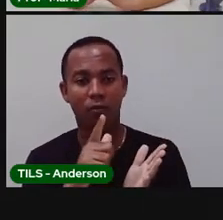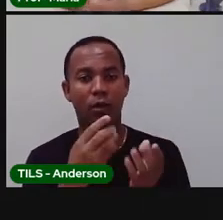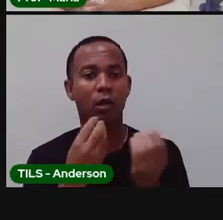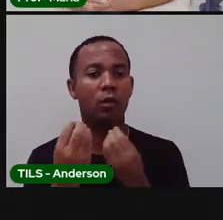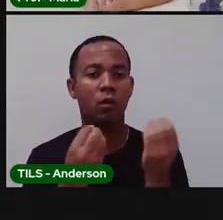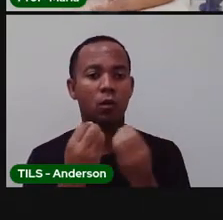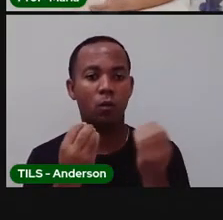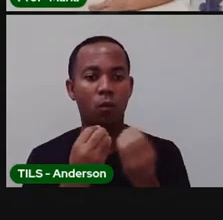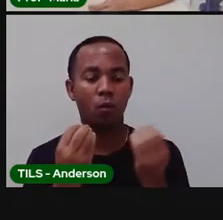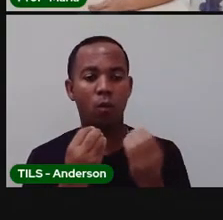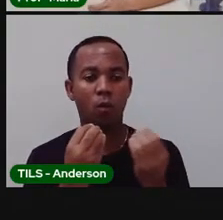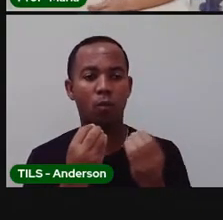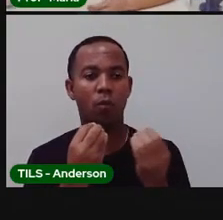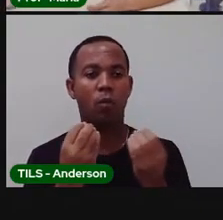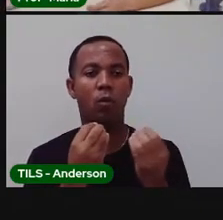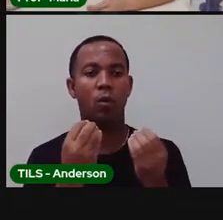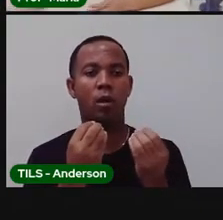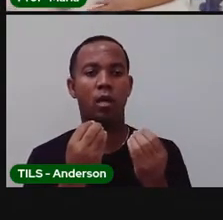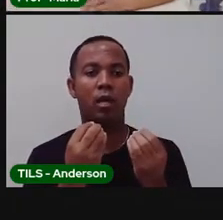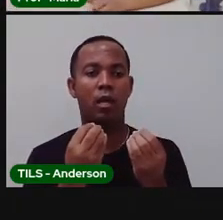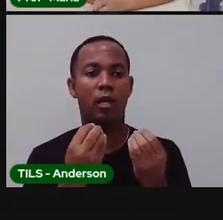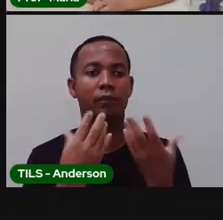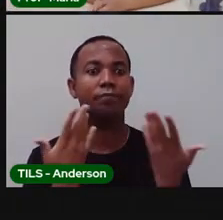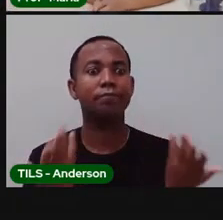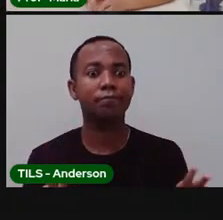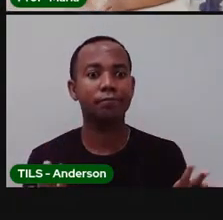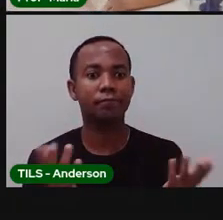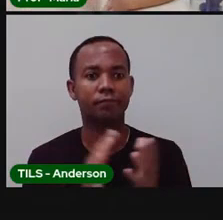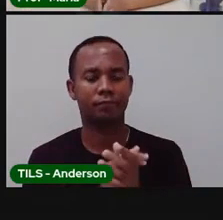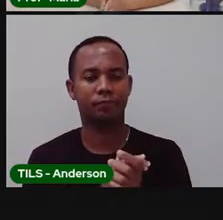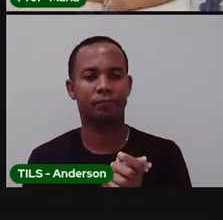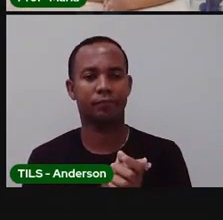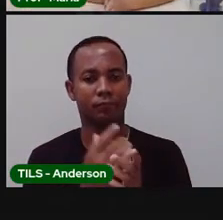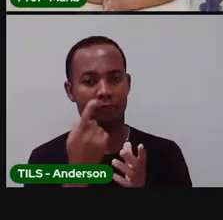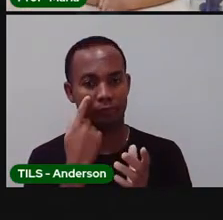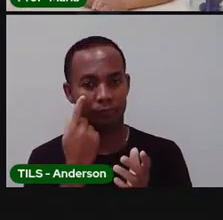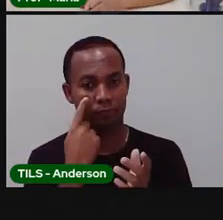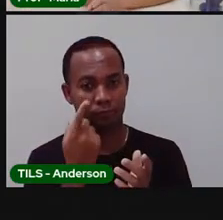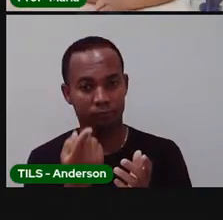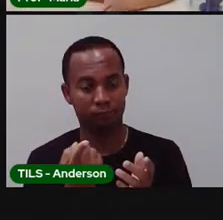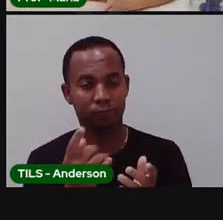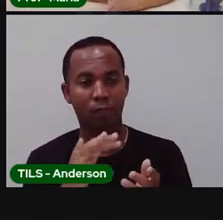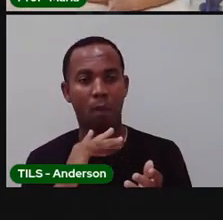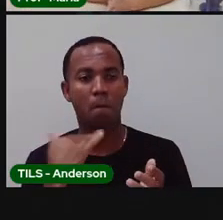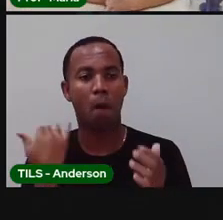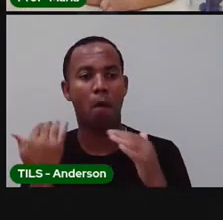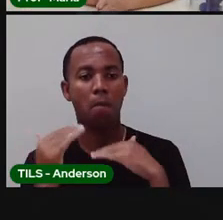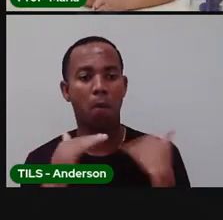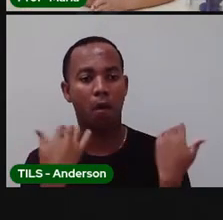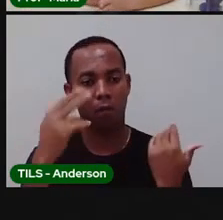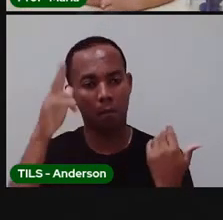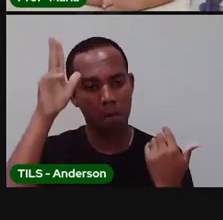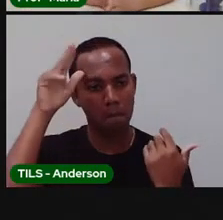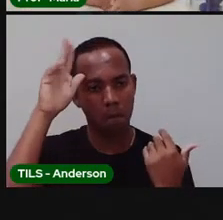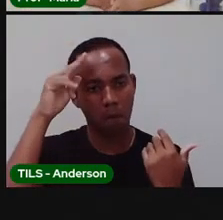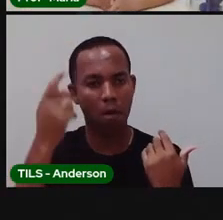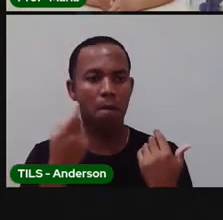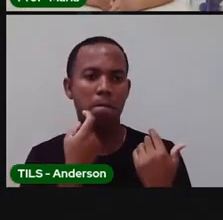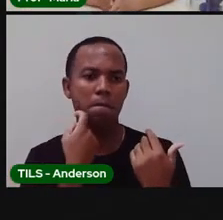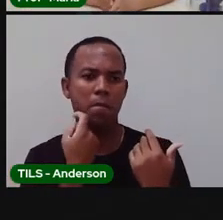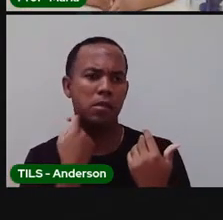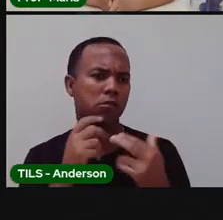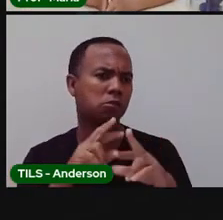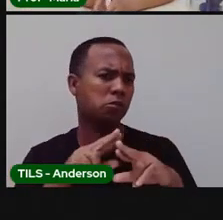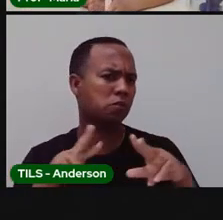por um período muito longo, o acontece? Esses animais, eles acabam morrendo. A mesma coisa acontece com as